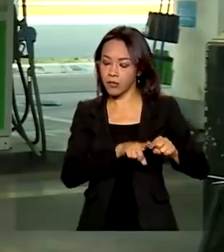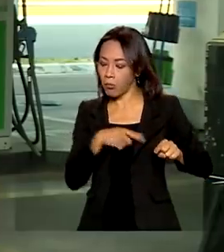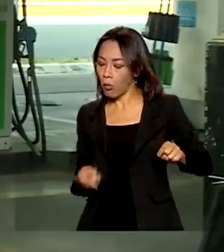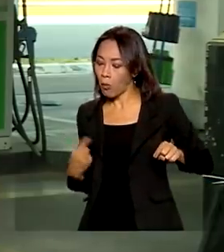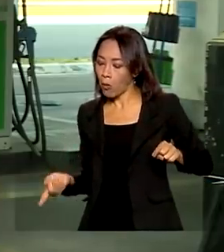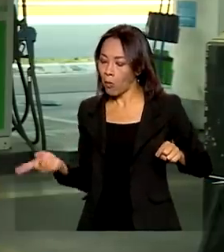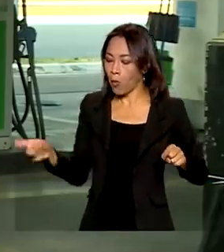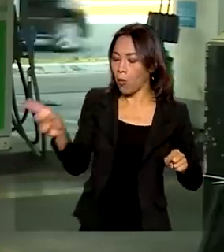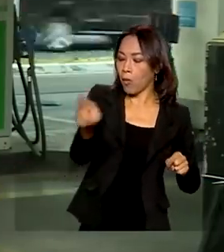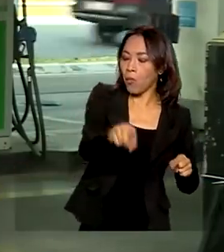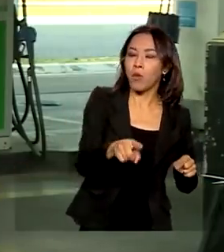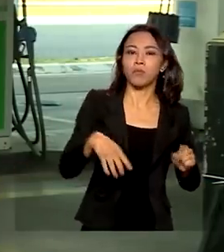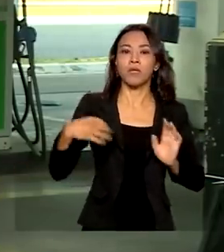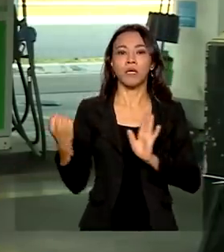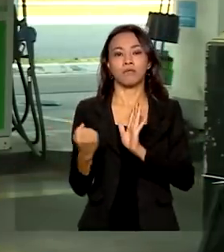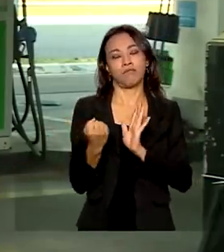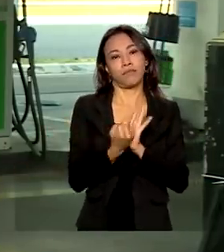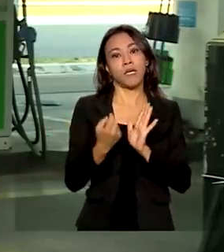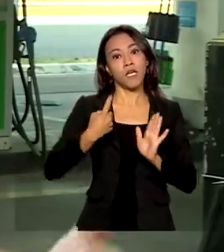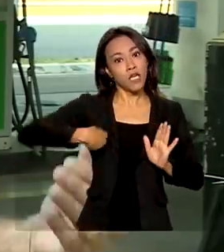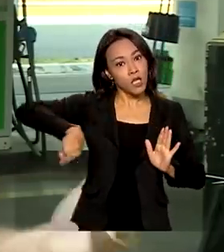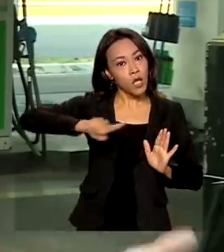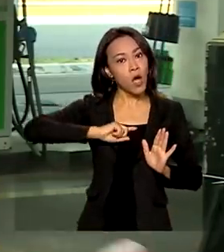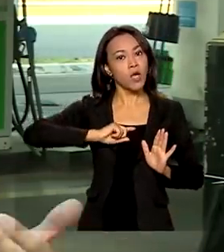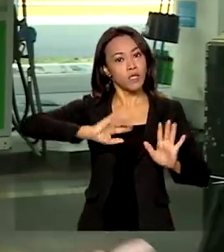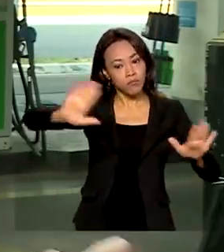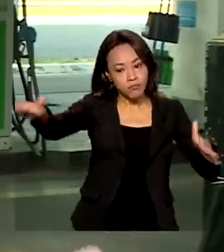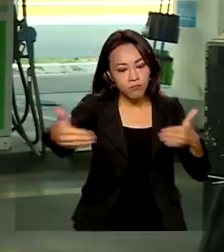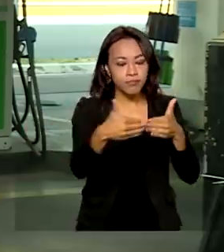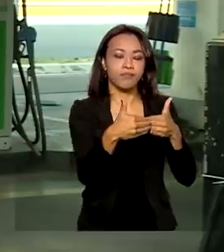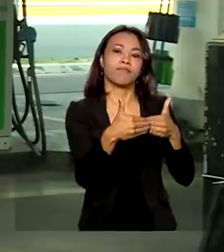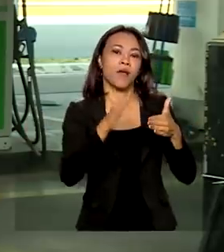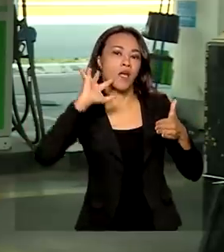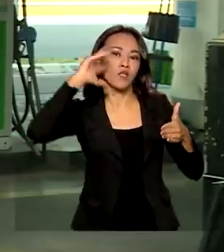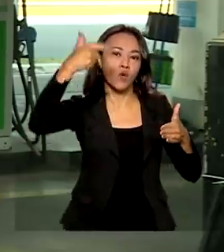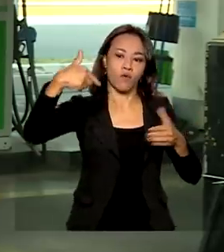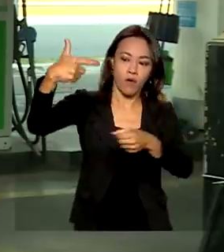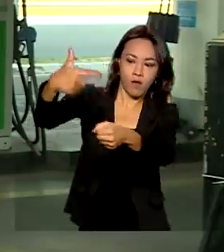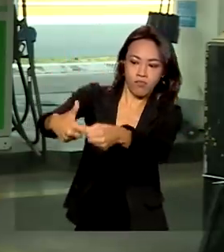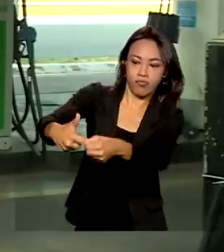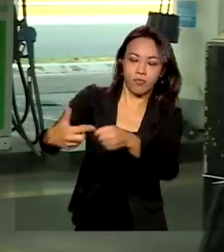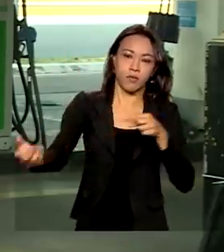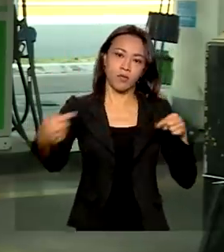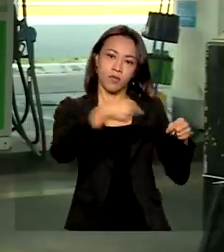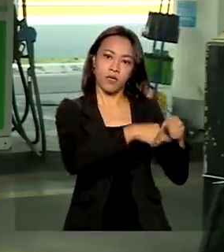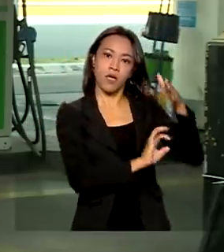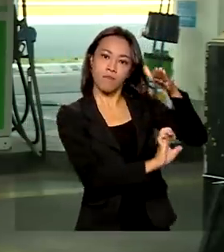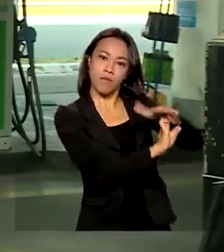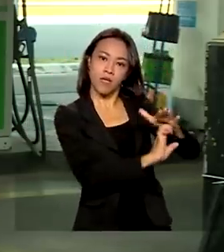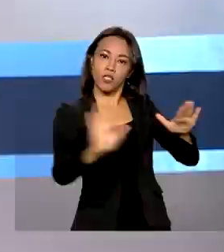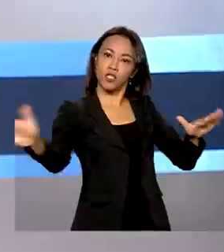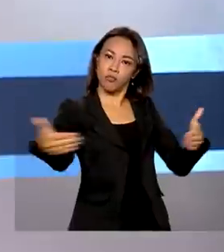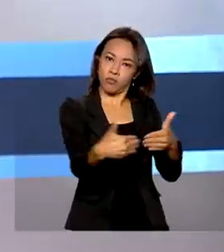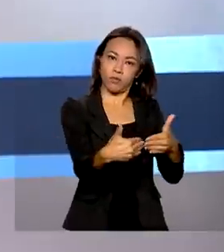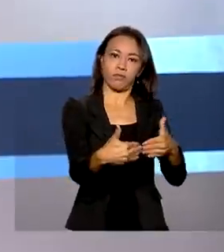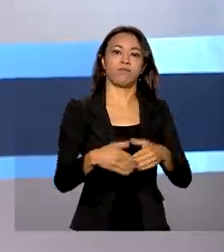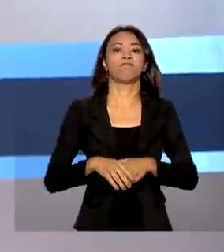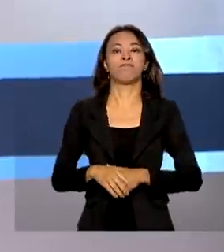bandeira e fica somente para que nós resolvamos bilateralmente o distribuidor juntamente com o nosso contrato.